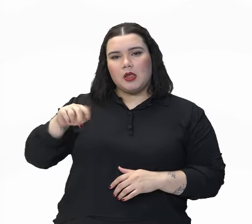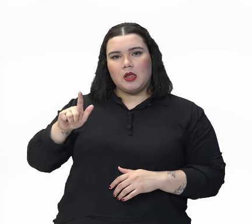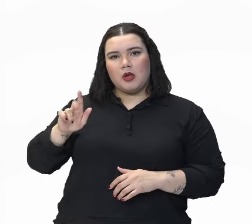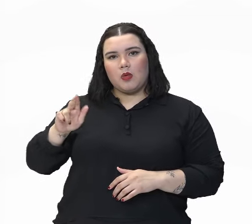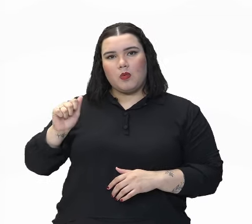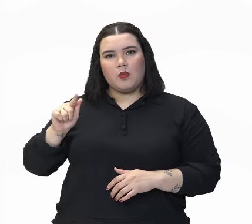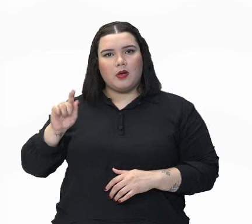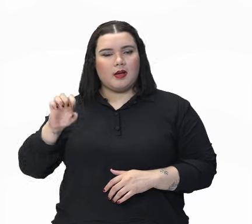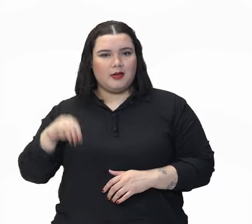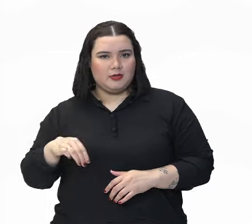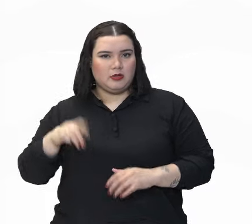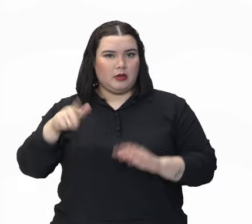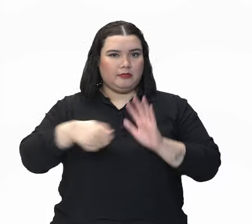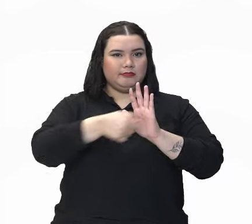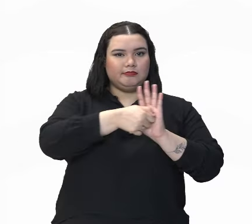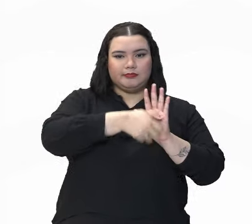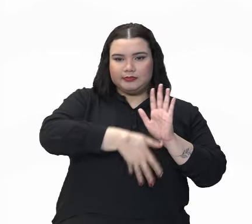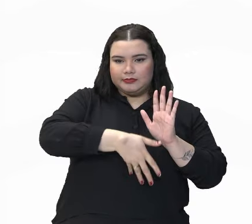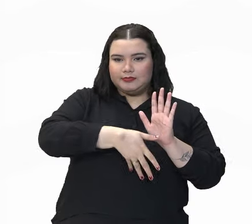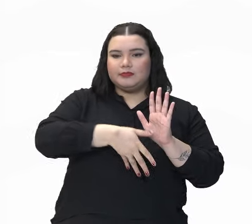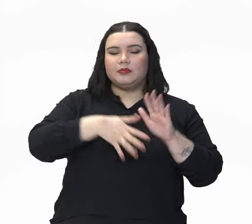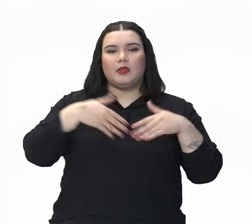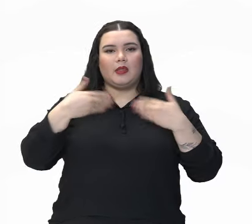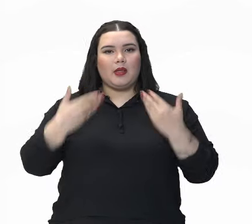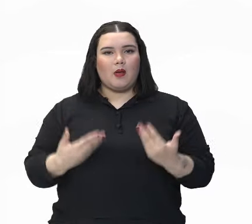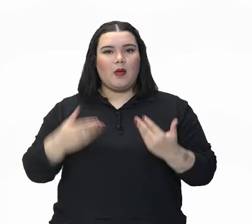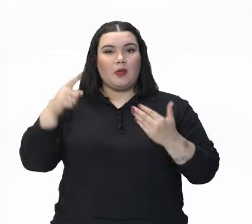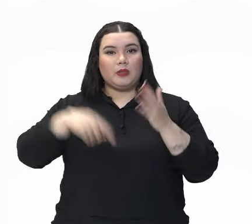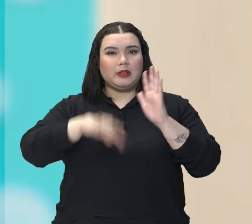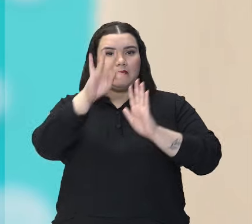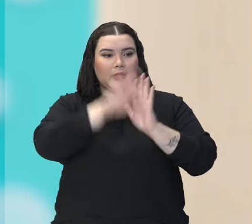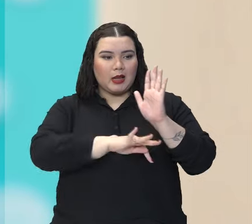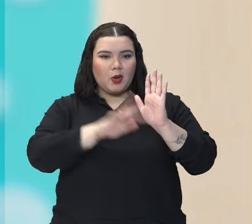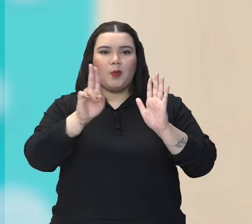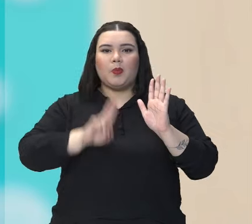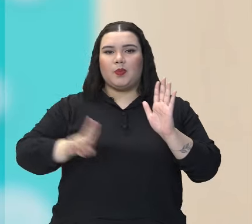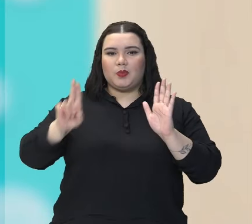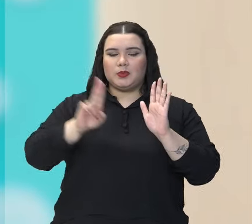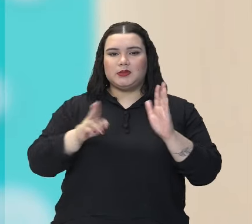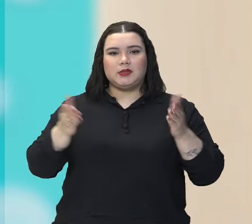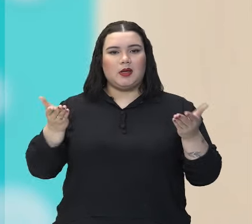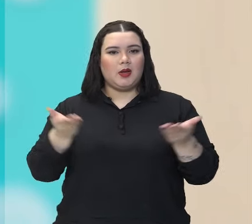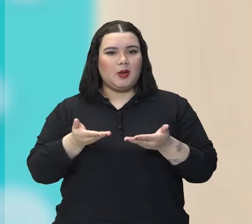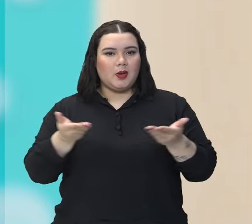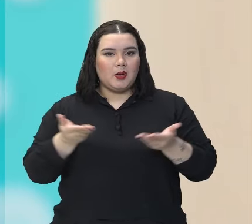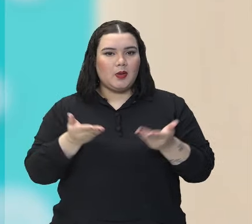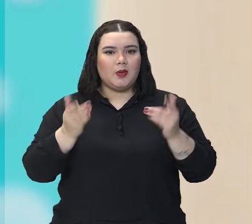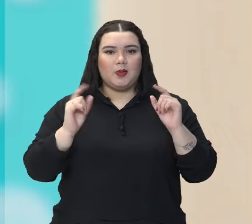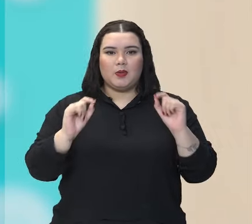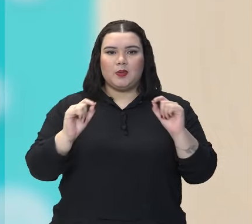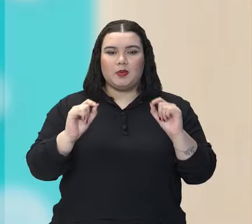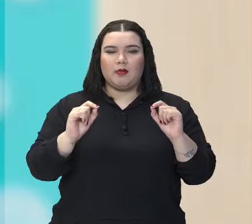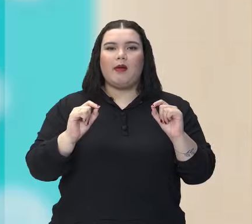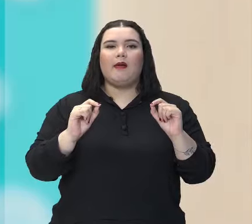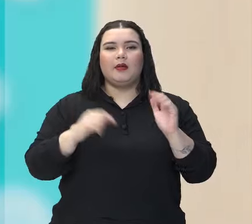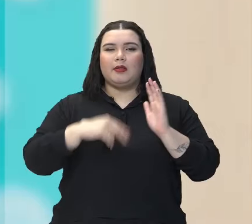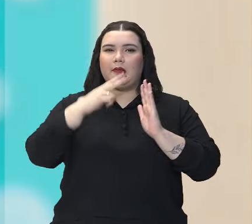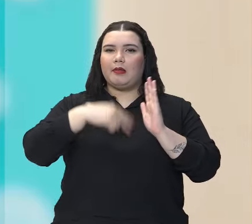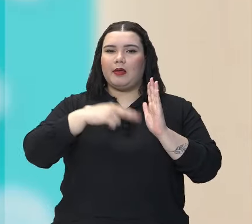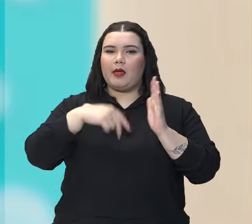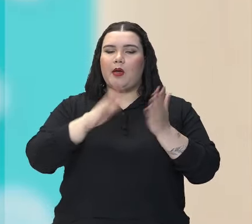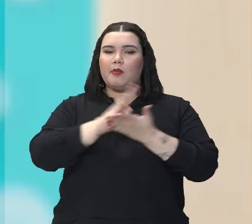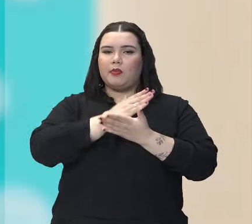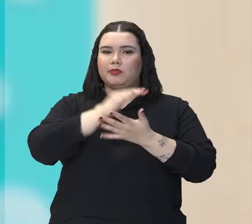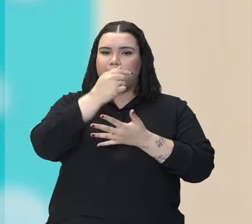ênfase na linguagem. Então, gente vai, a partir de agora, verificar algumas